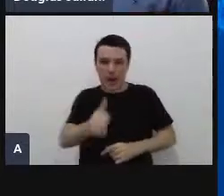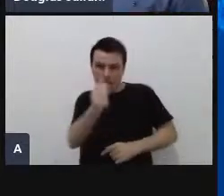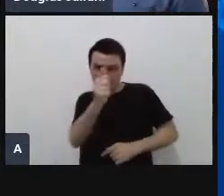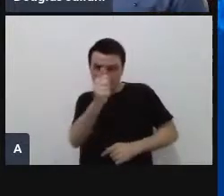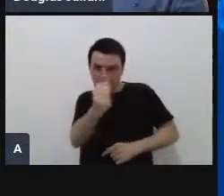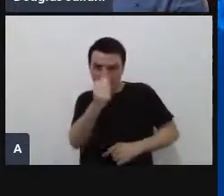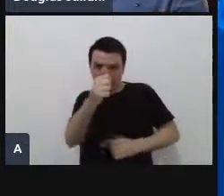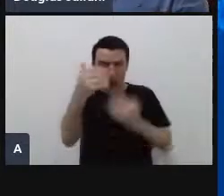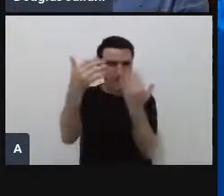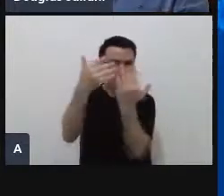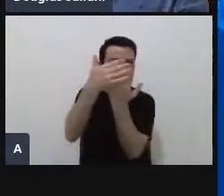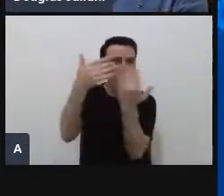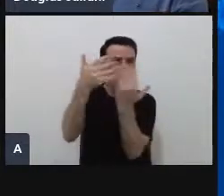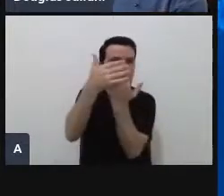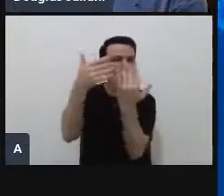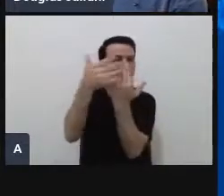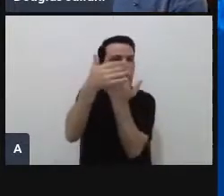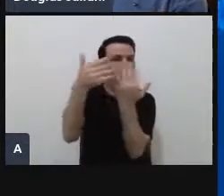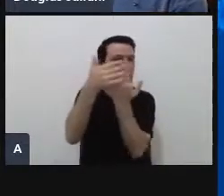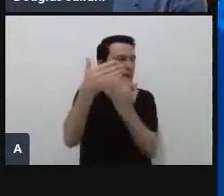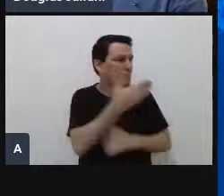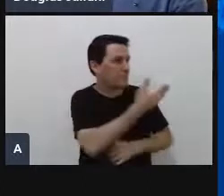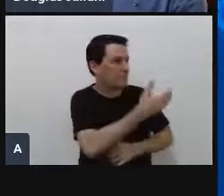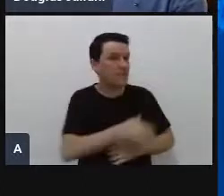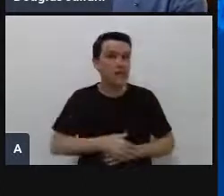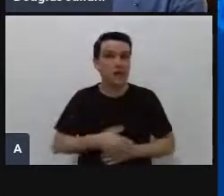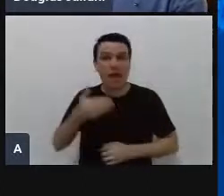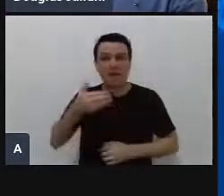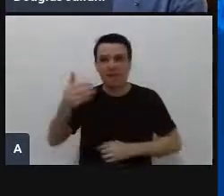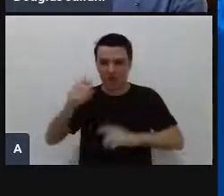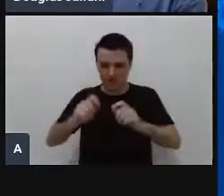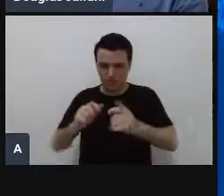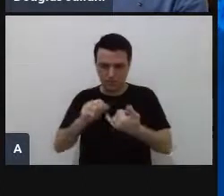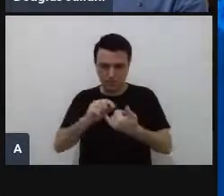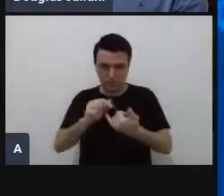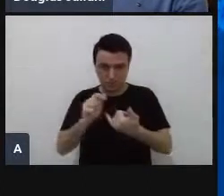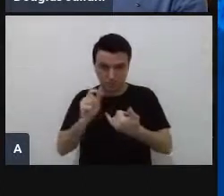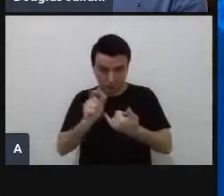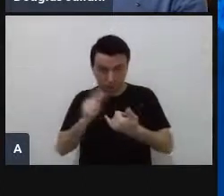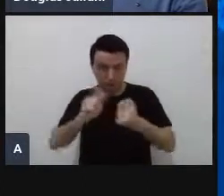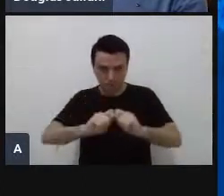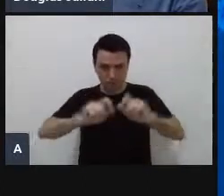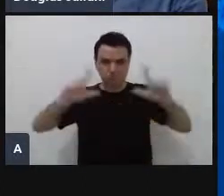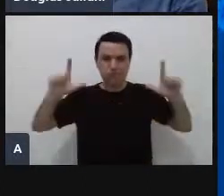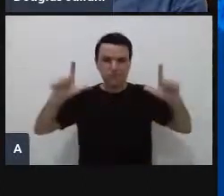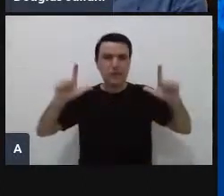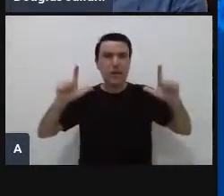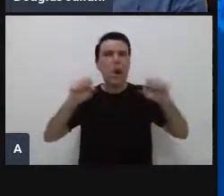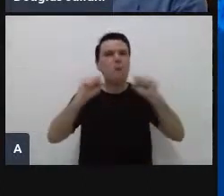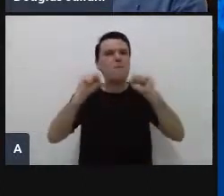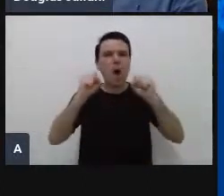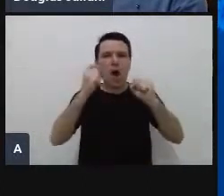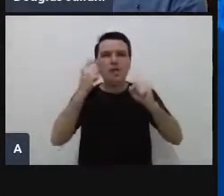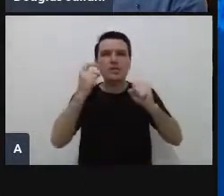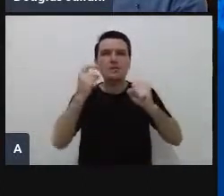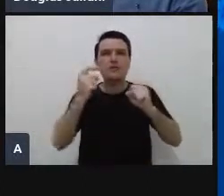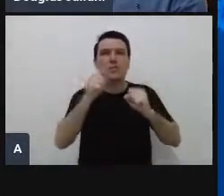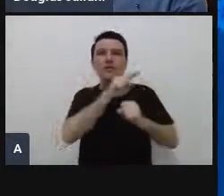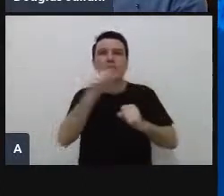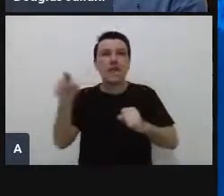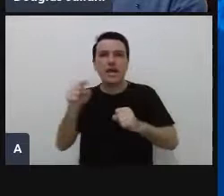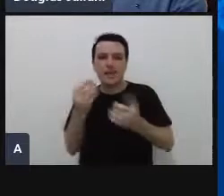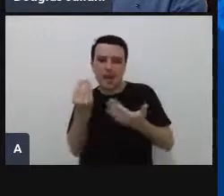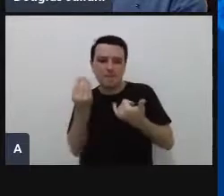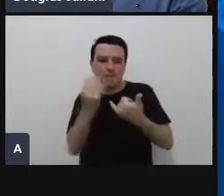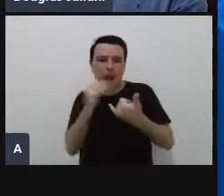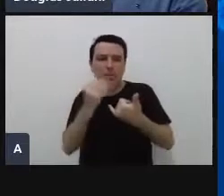vão cair num site e aí vocês vão poder compartilhar as ideias quais ideias eu já vou dizer qual